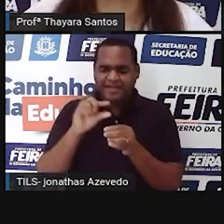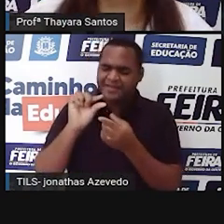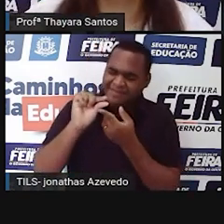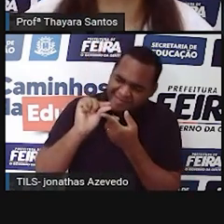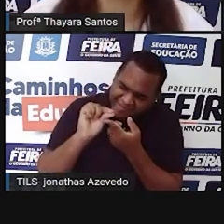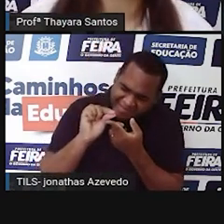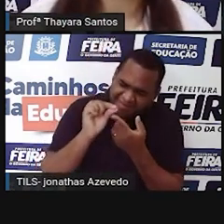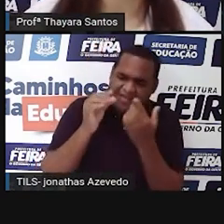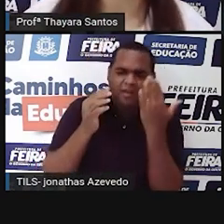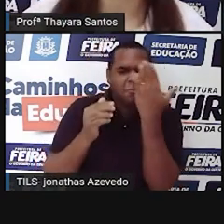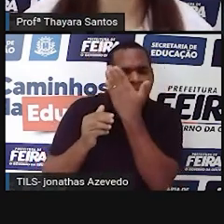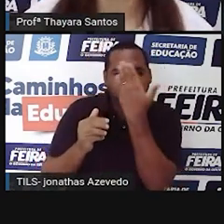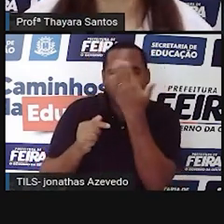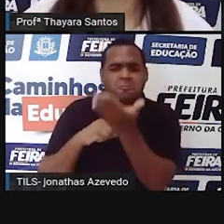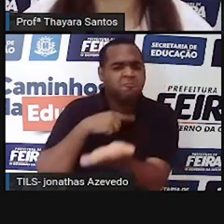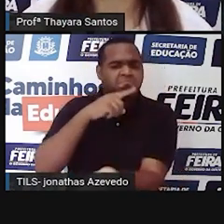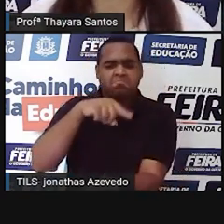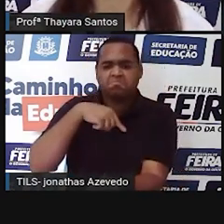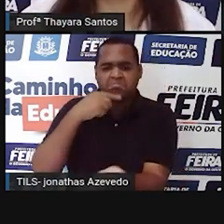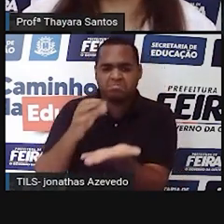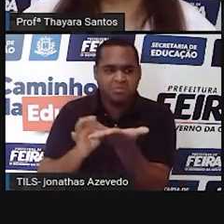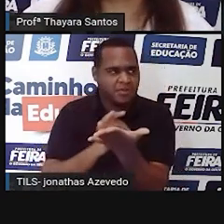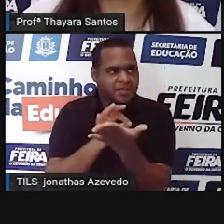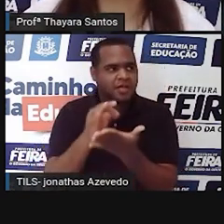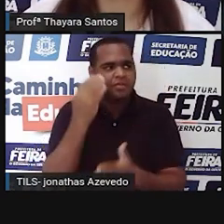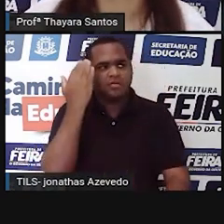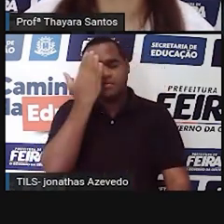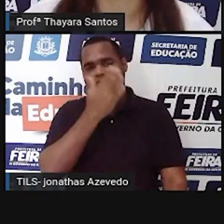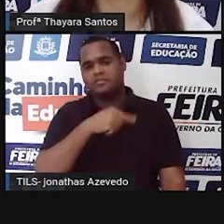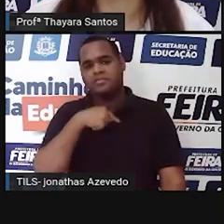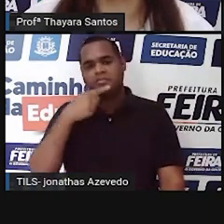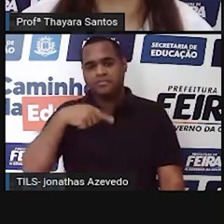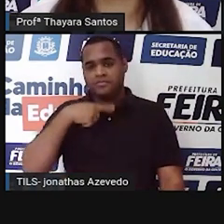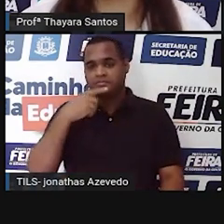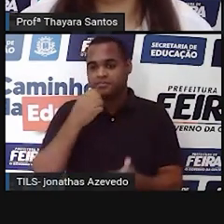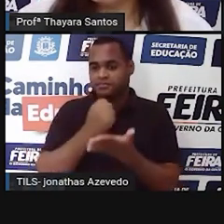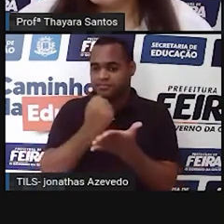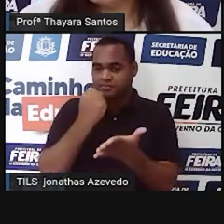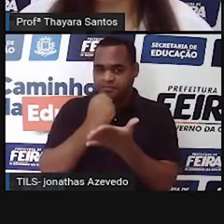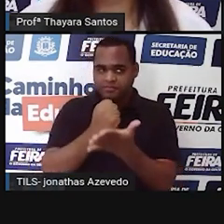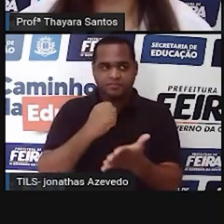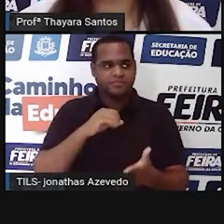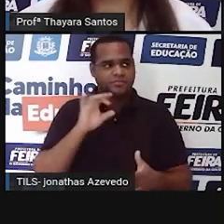a célula em si, a gente não enxerga a olho nu, somente com o auxílio do microscópio.